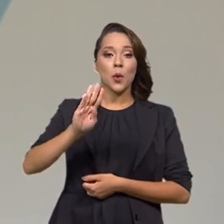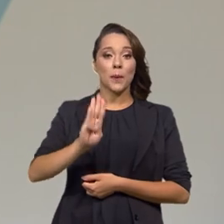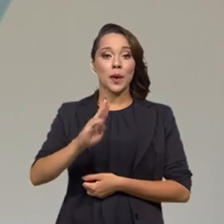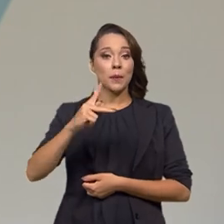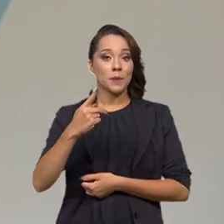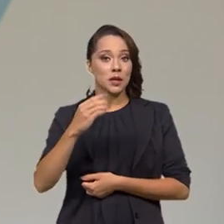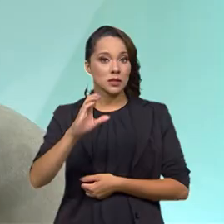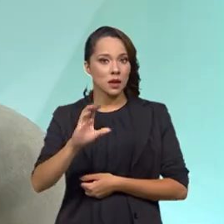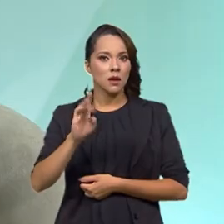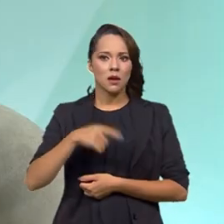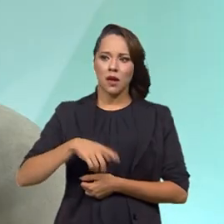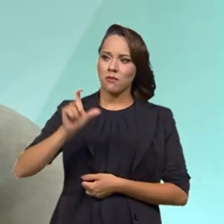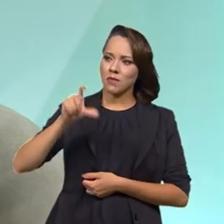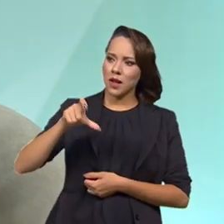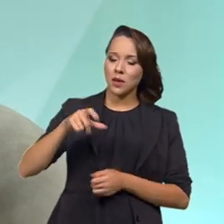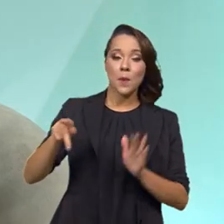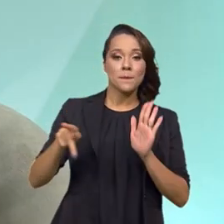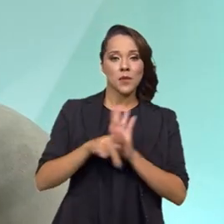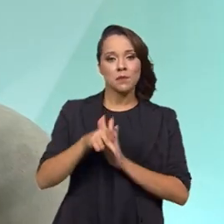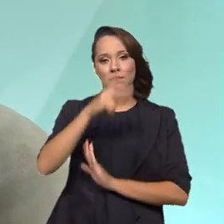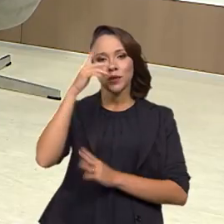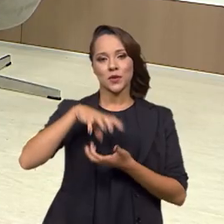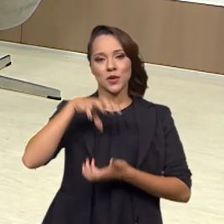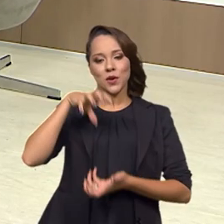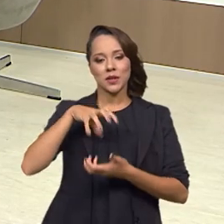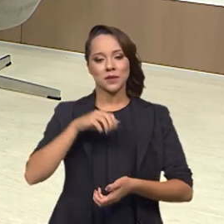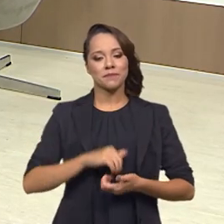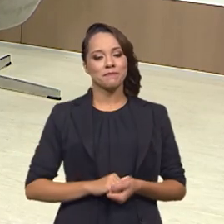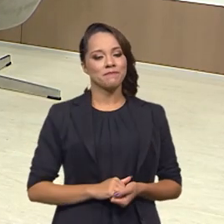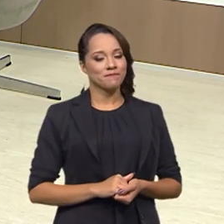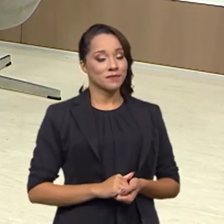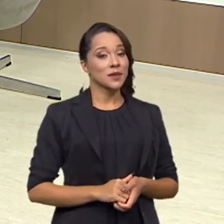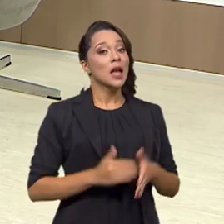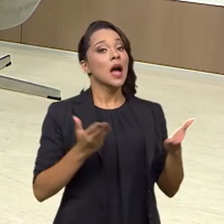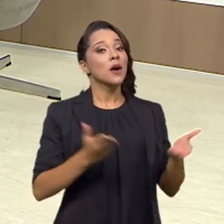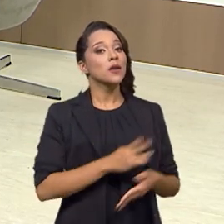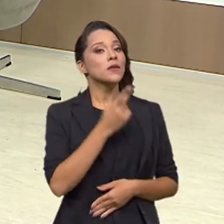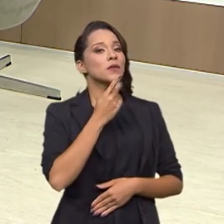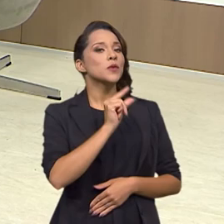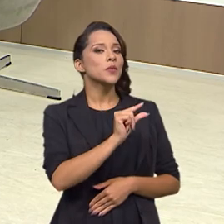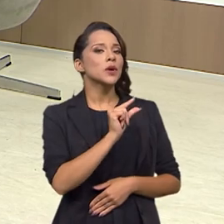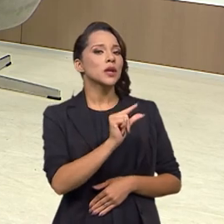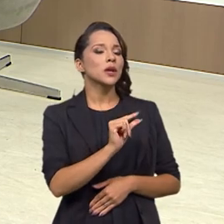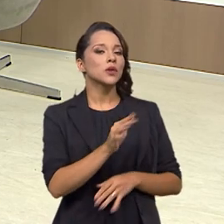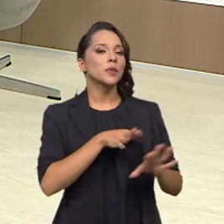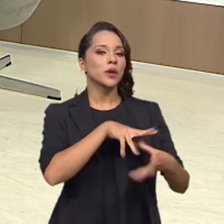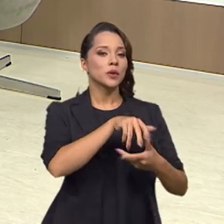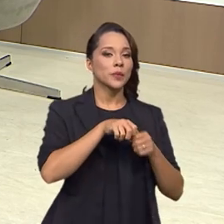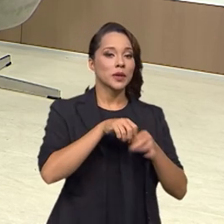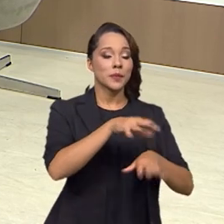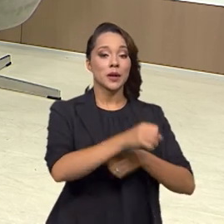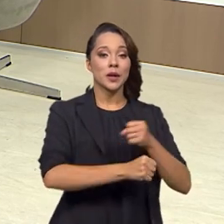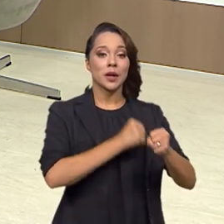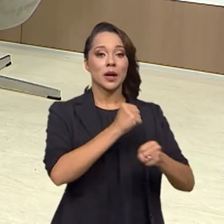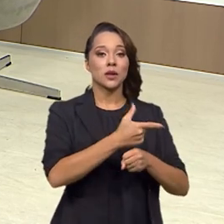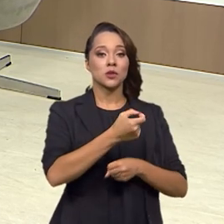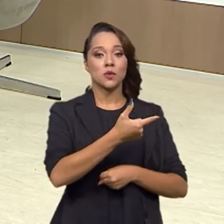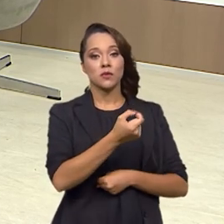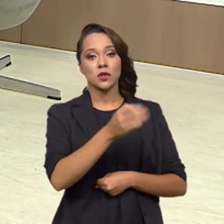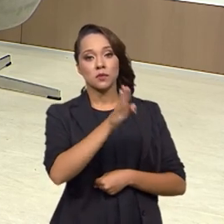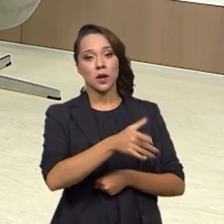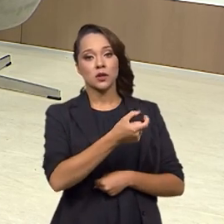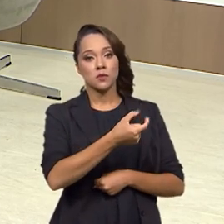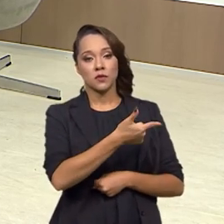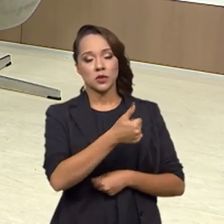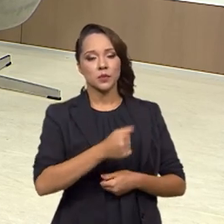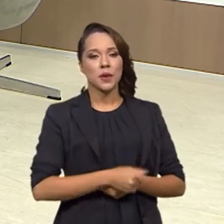é um cartão específico para a pessoa idosa. Agora, gente está falando um pouquinho aqui da pandemia, 2020 e 2021. A